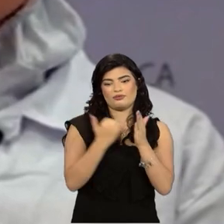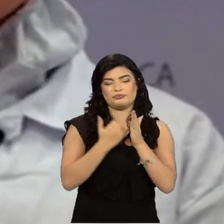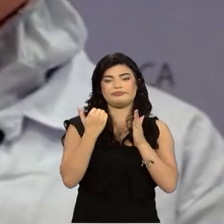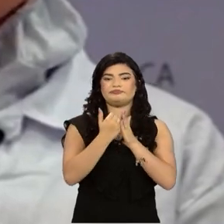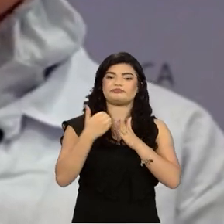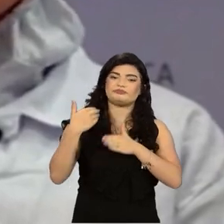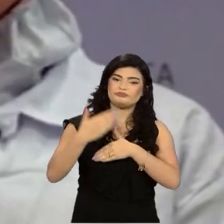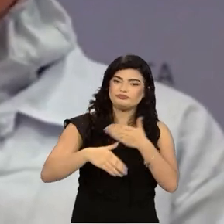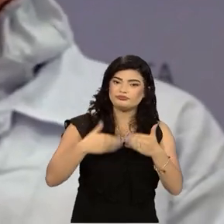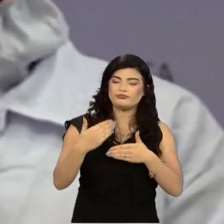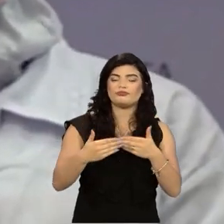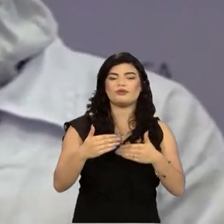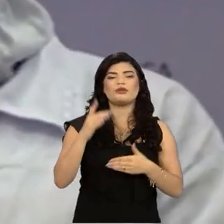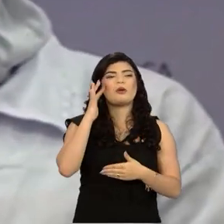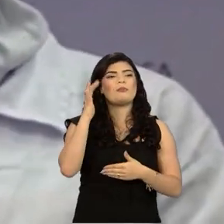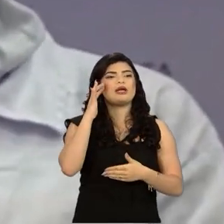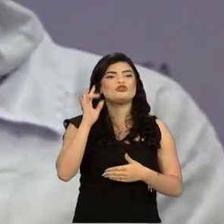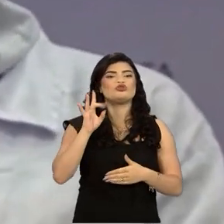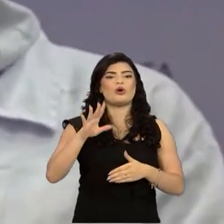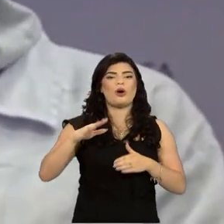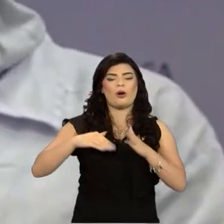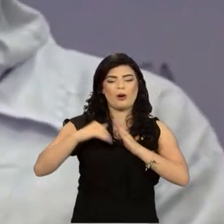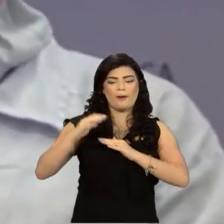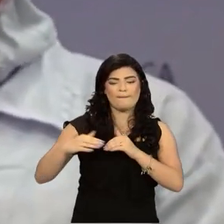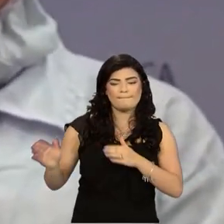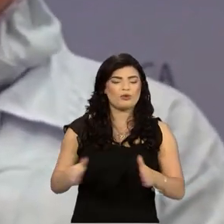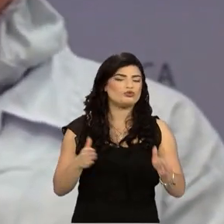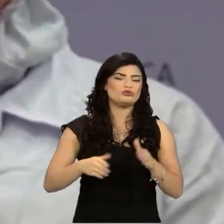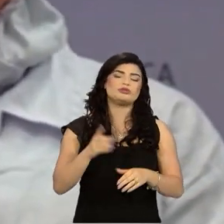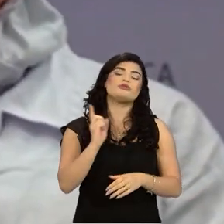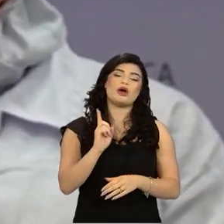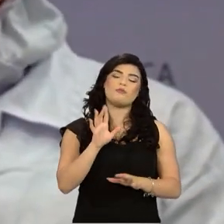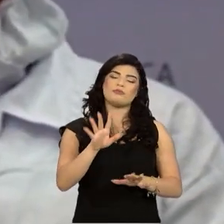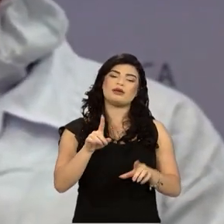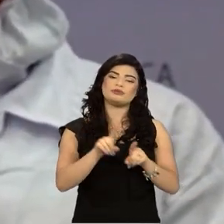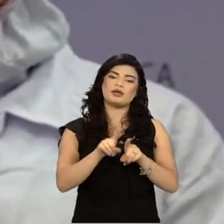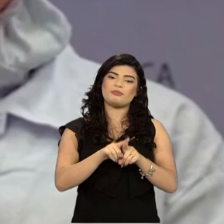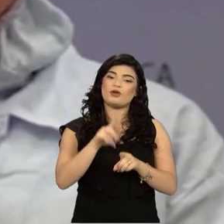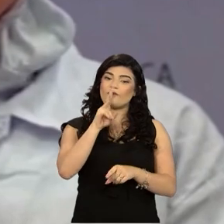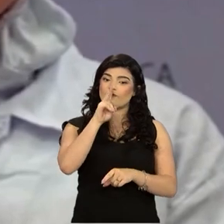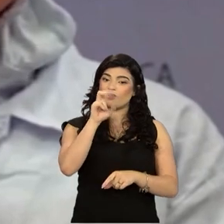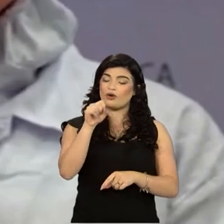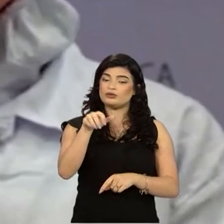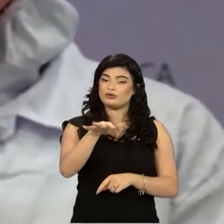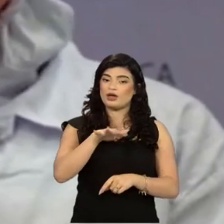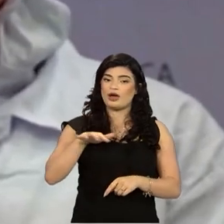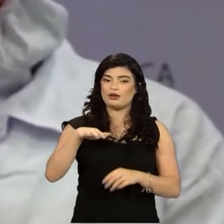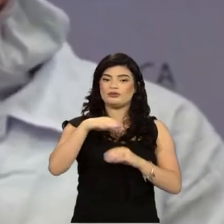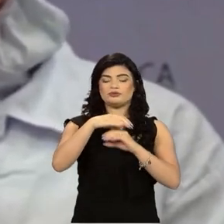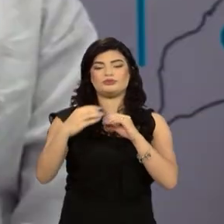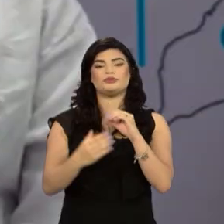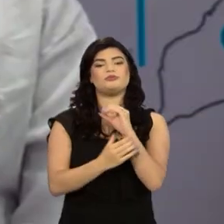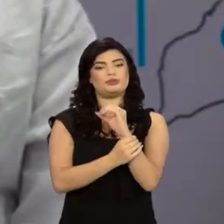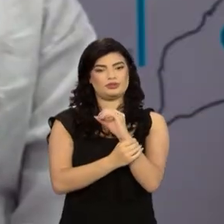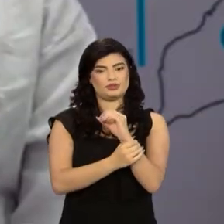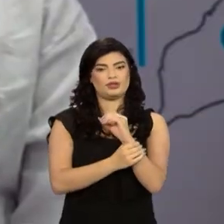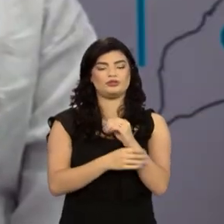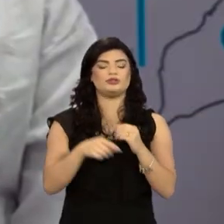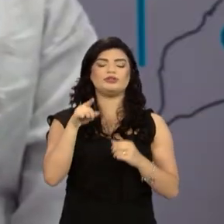processos, e não pensa só em produzir, mas também é muito forte essa questão de sustentabilidade.